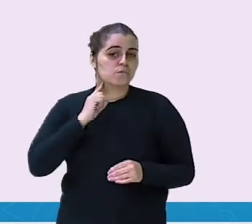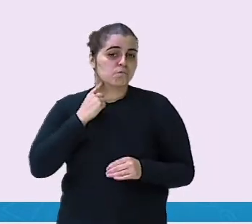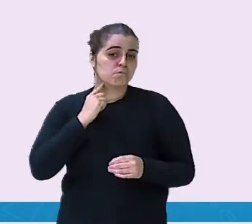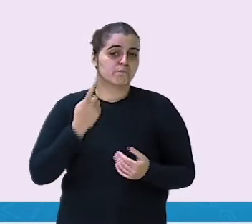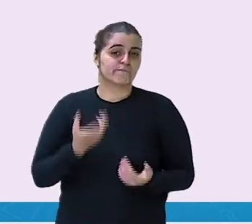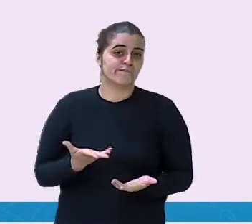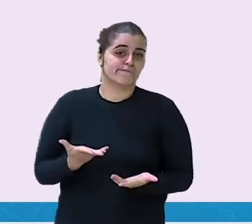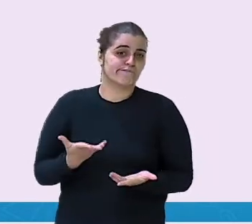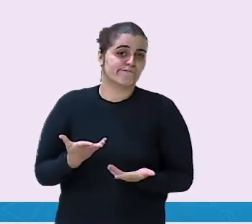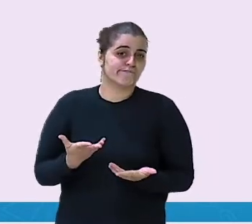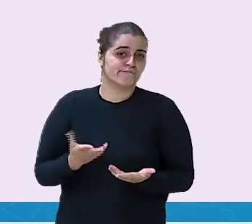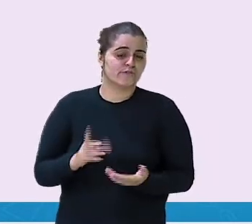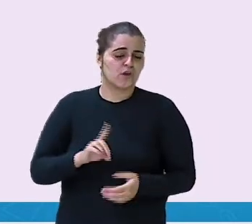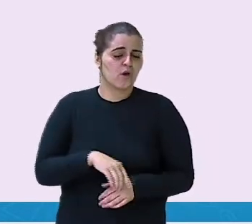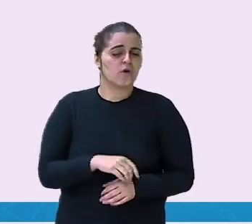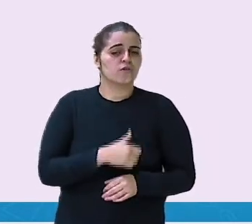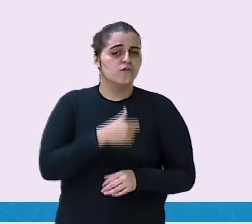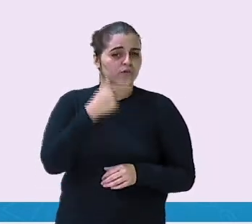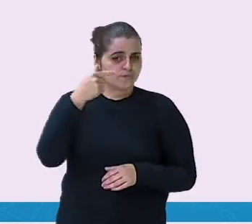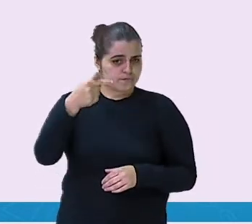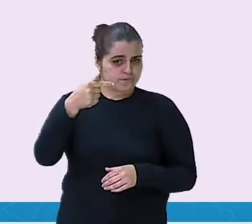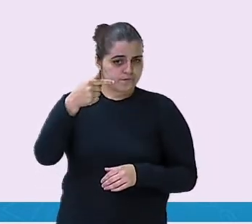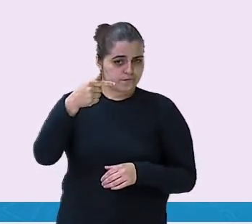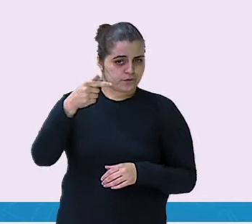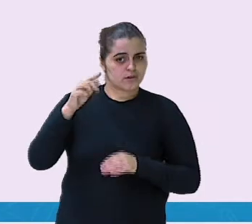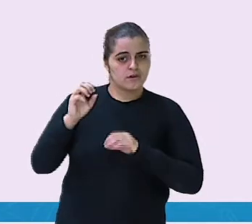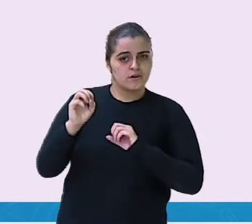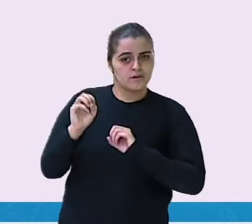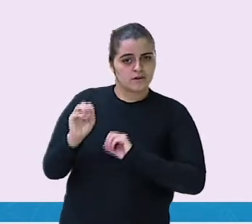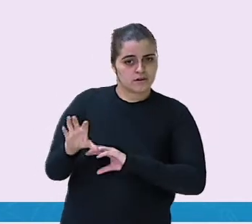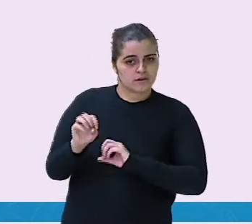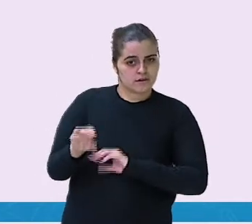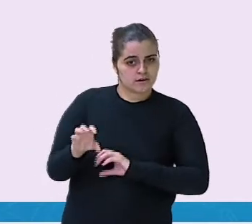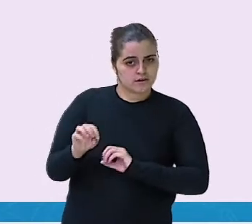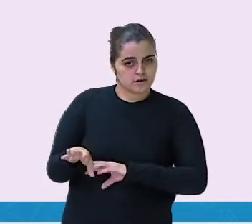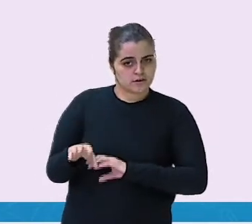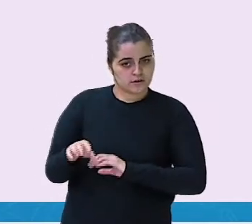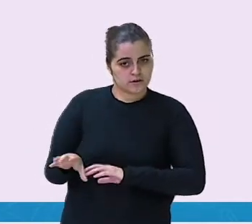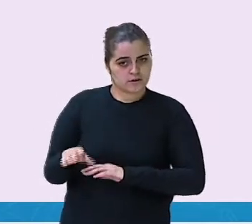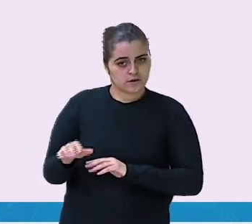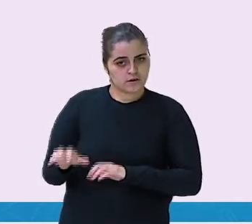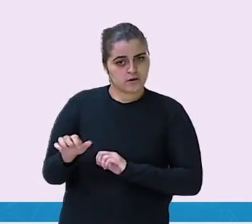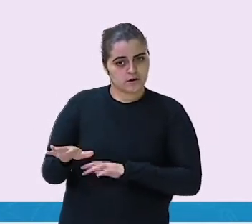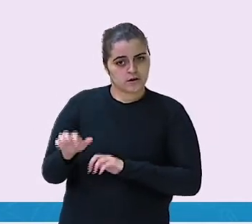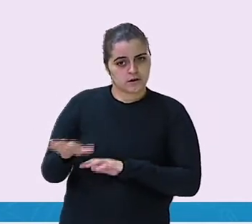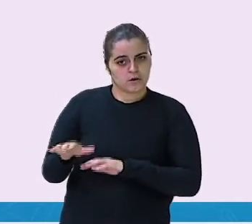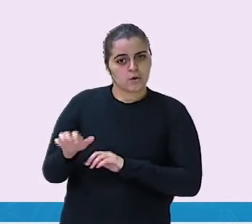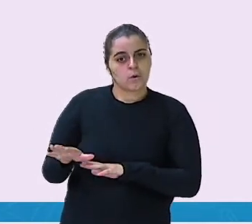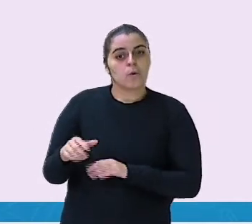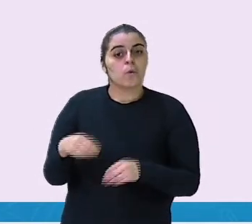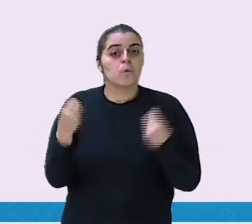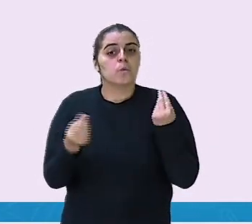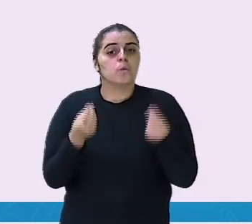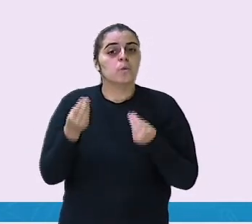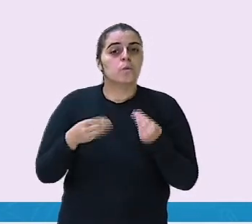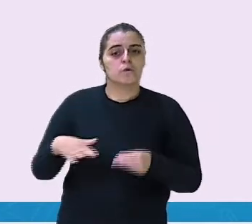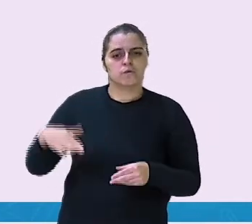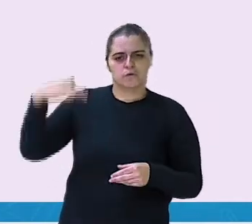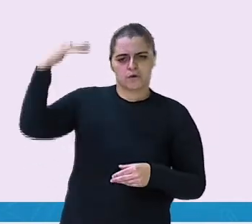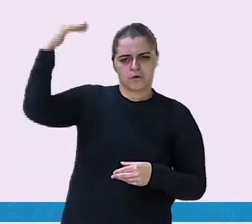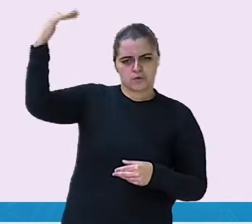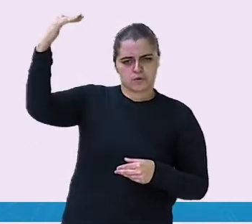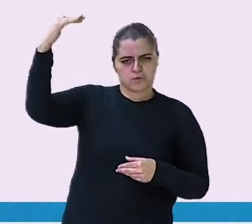No dia 7 de setembro, ele anotou lá. Quando eu crescer,